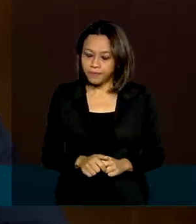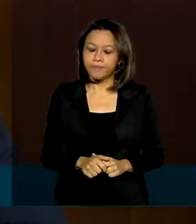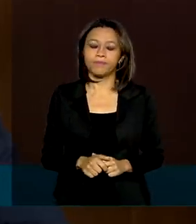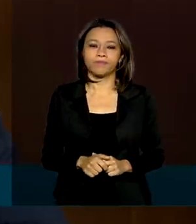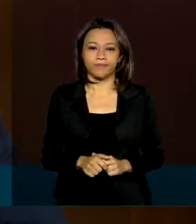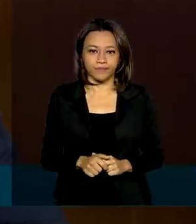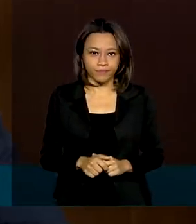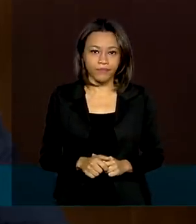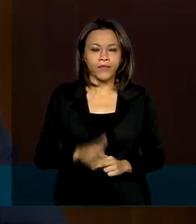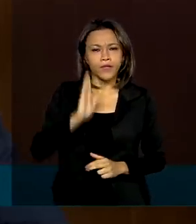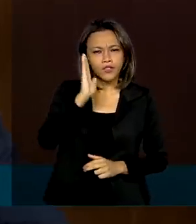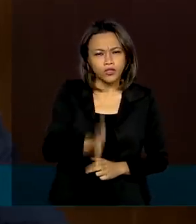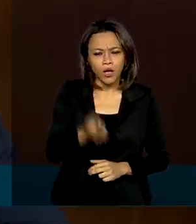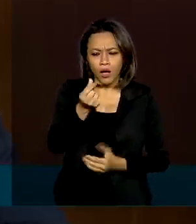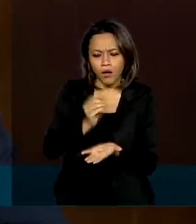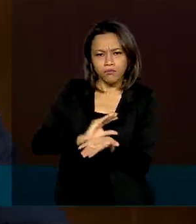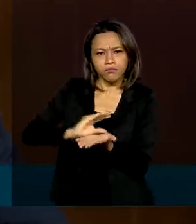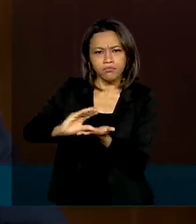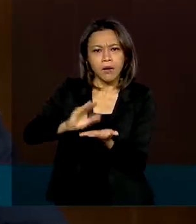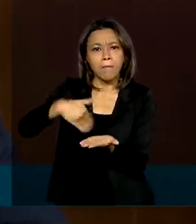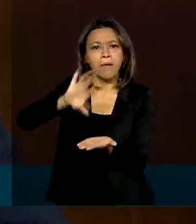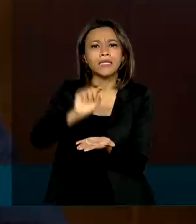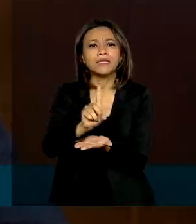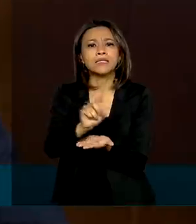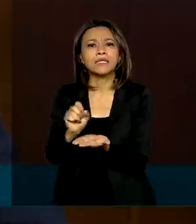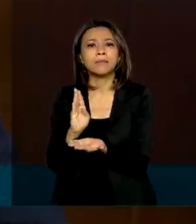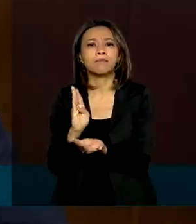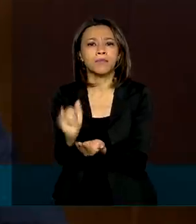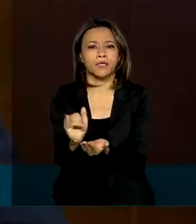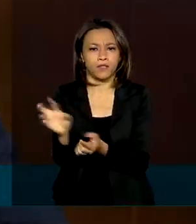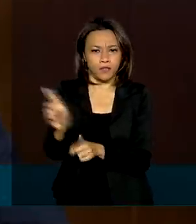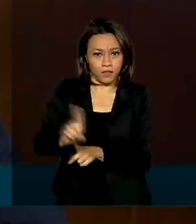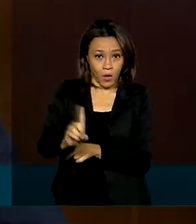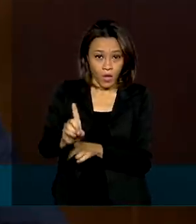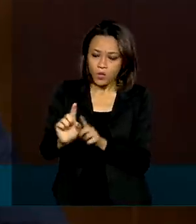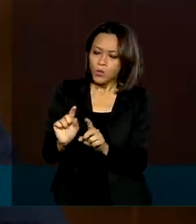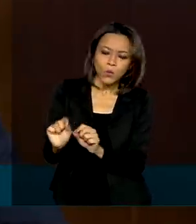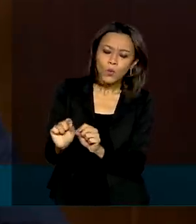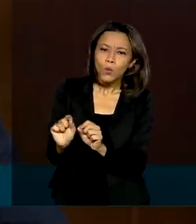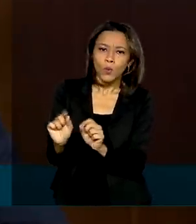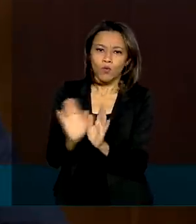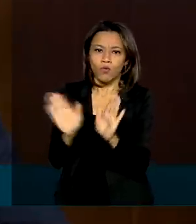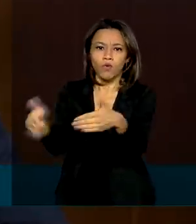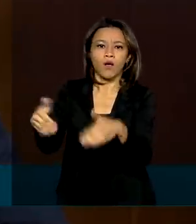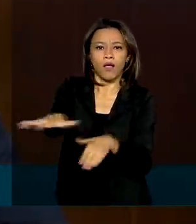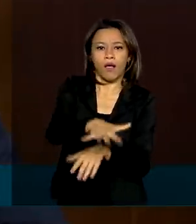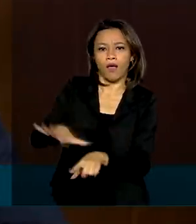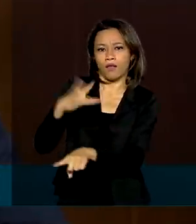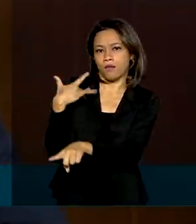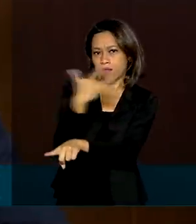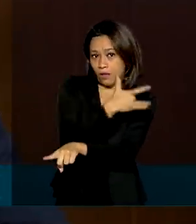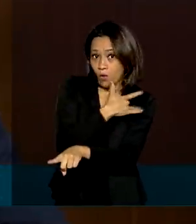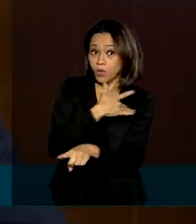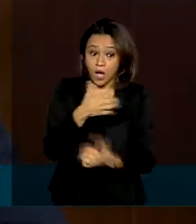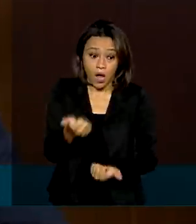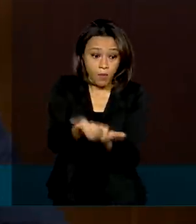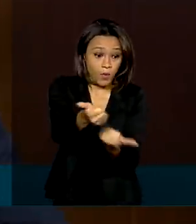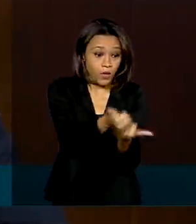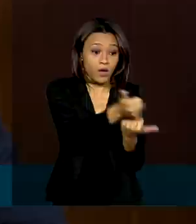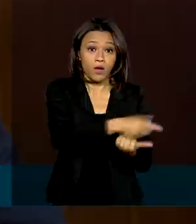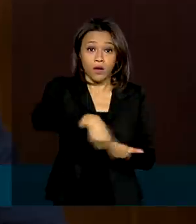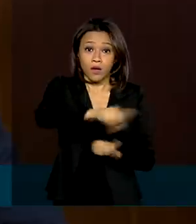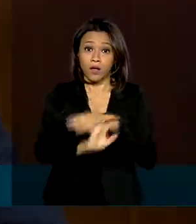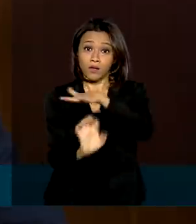Destinou mais de 100 bilhões de dólares para ações de saúde. Socorro a pequenas e microempresas.